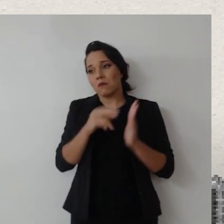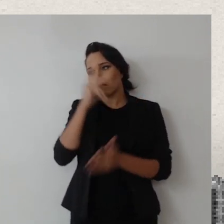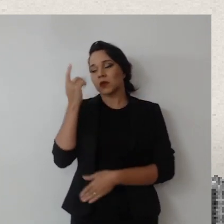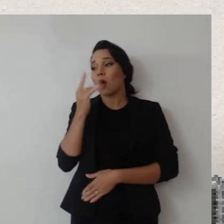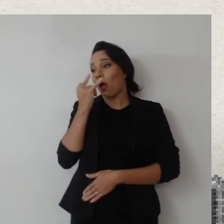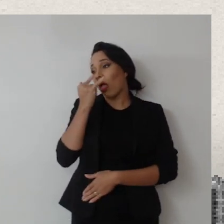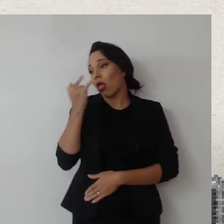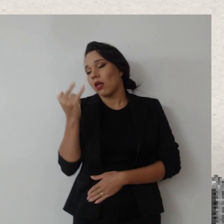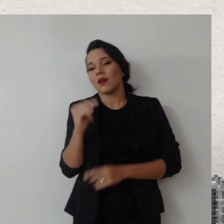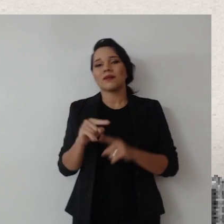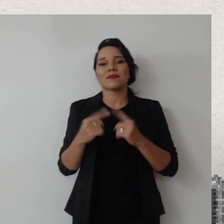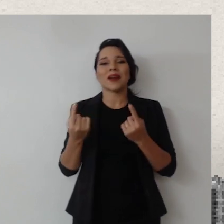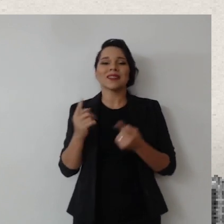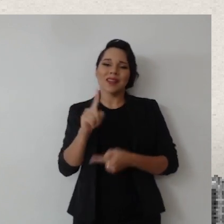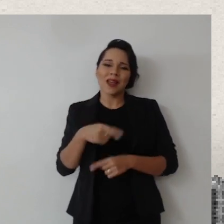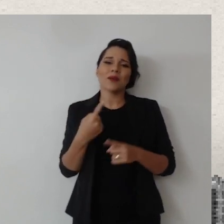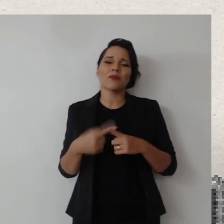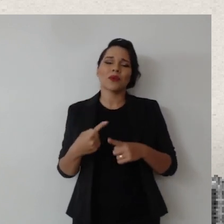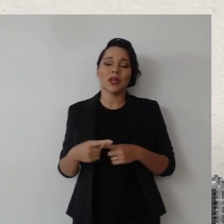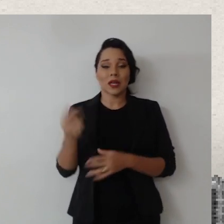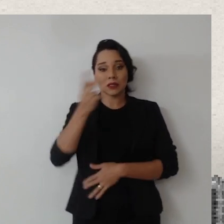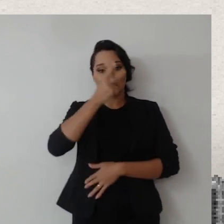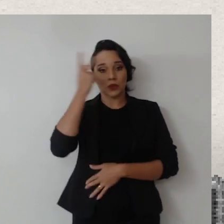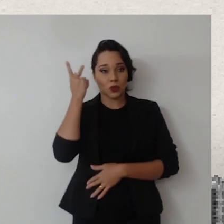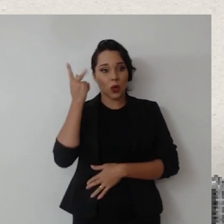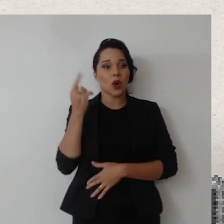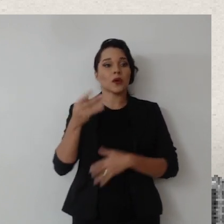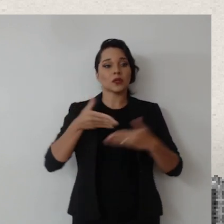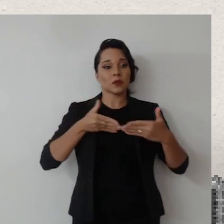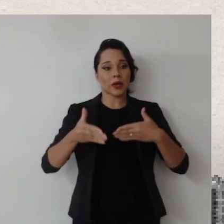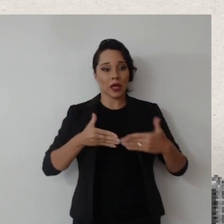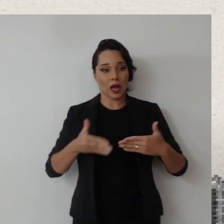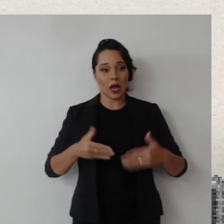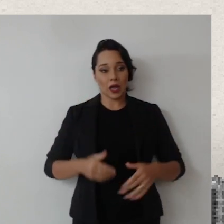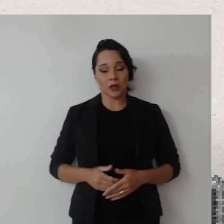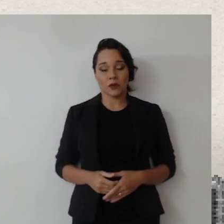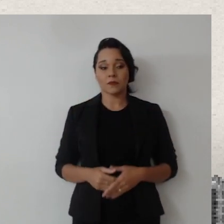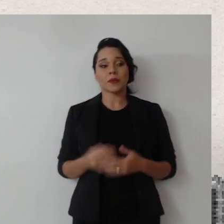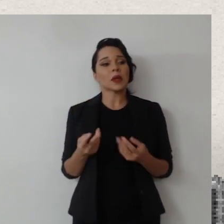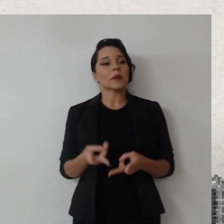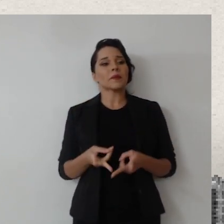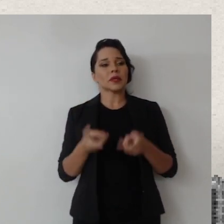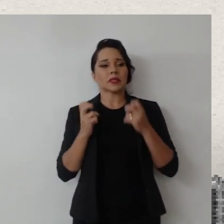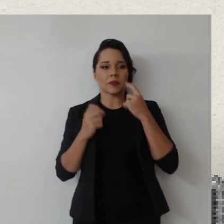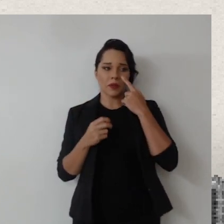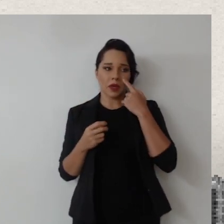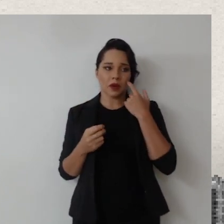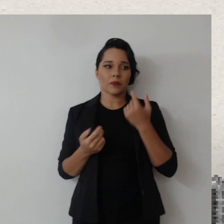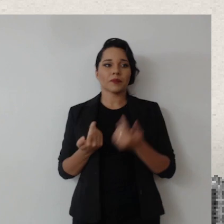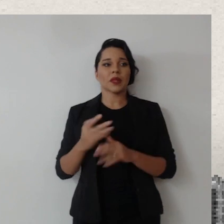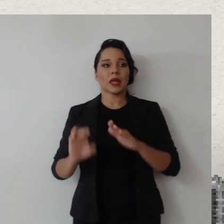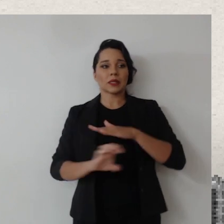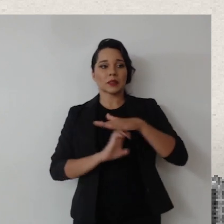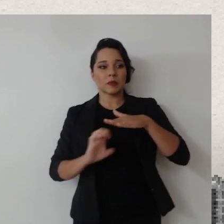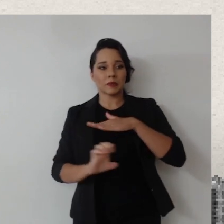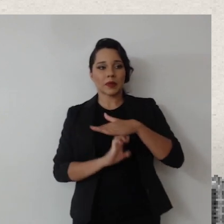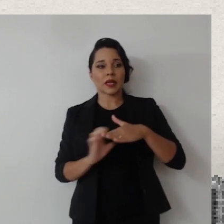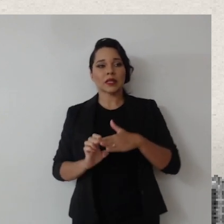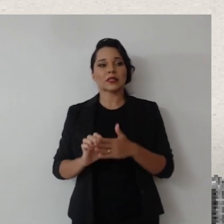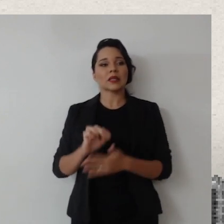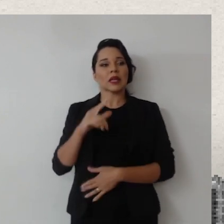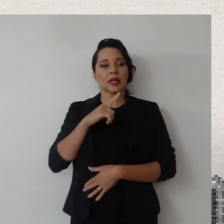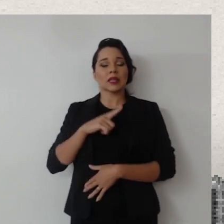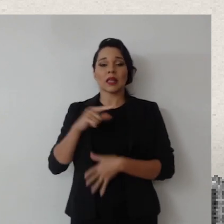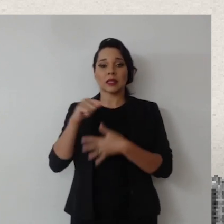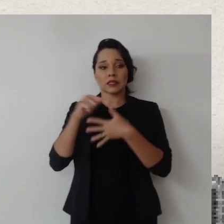impressionar, mas porque as pessoas do mercado viram que as empresas que